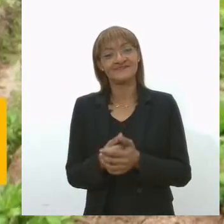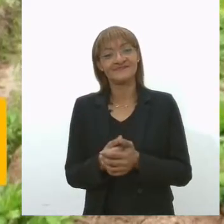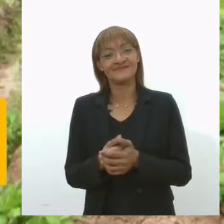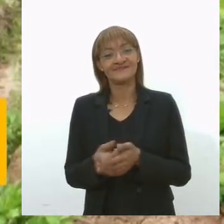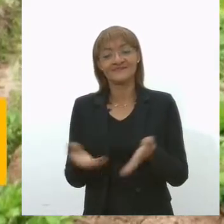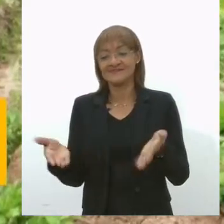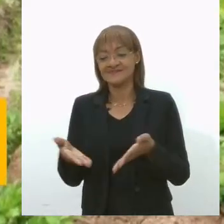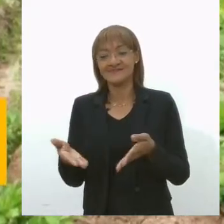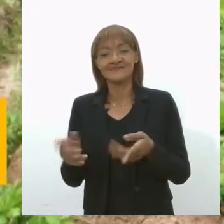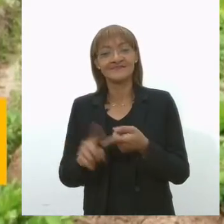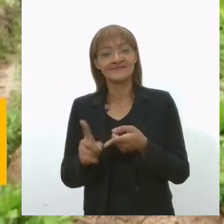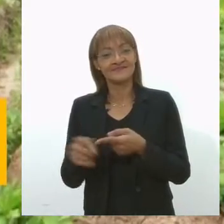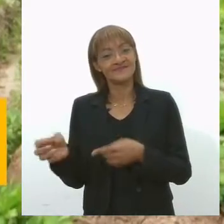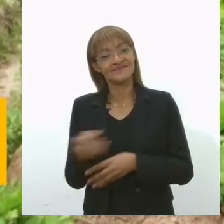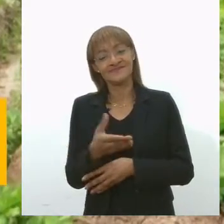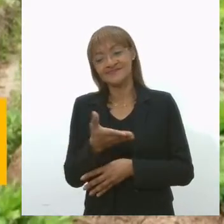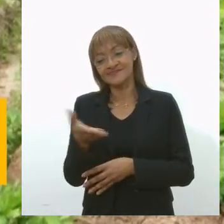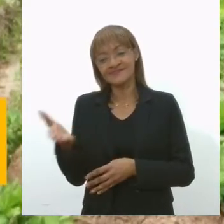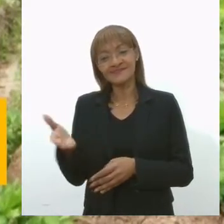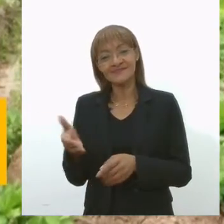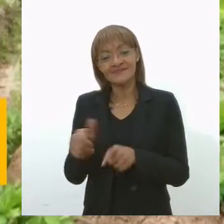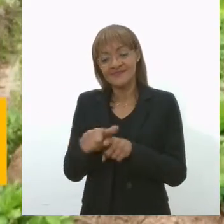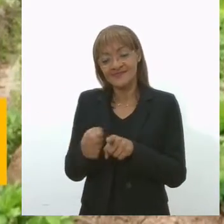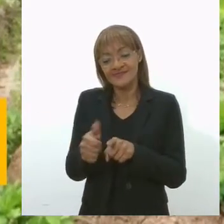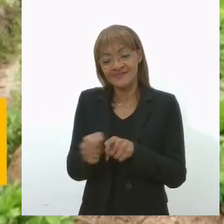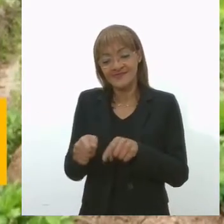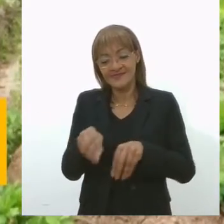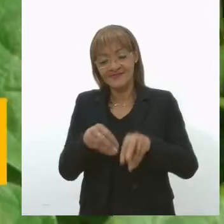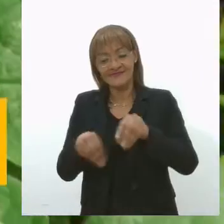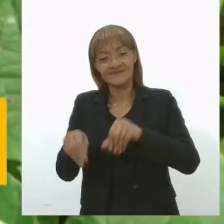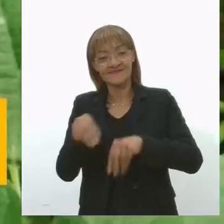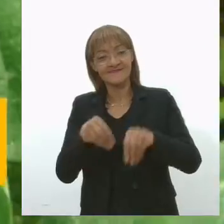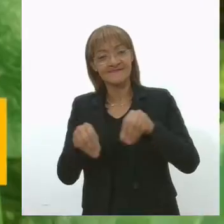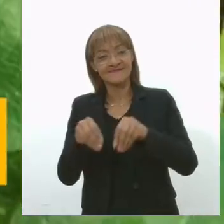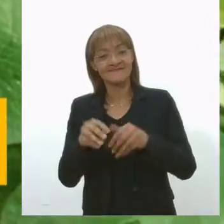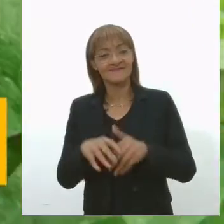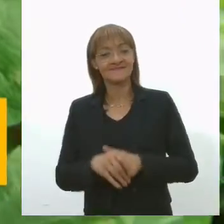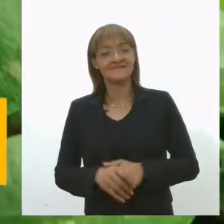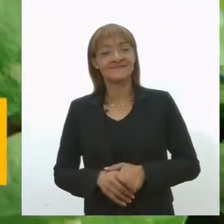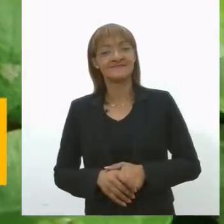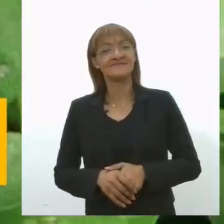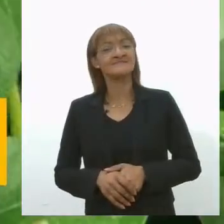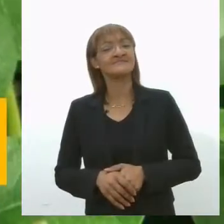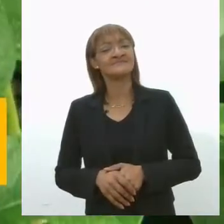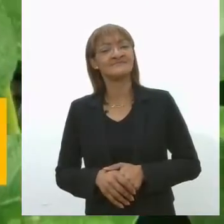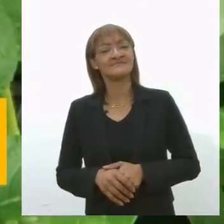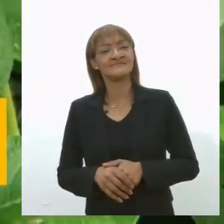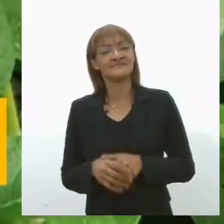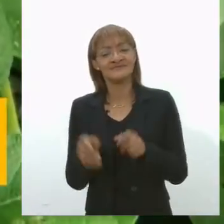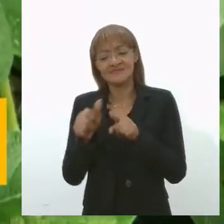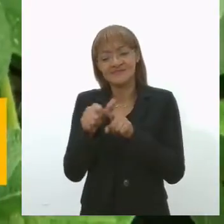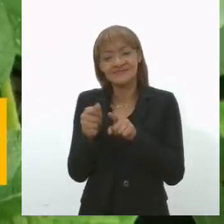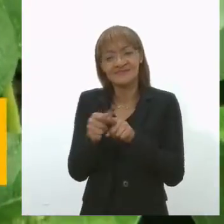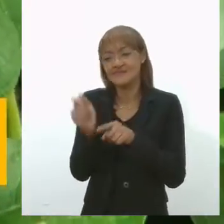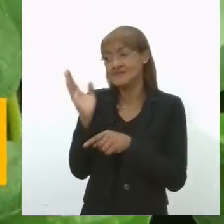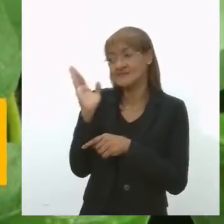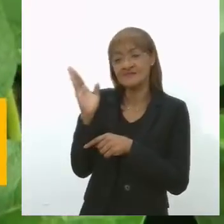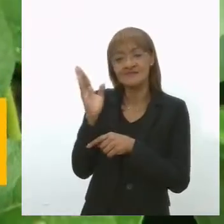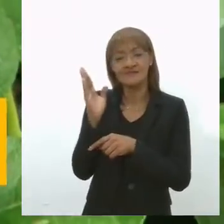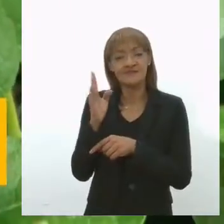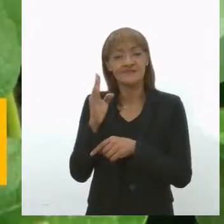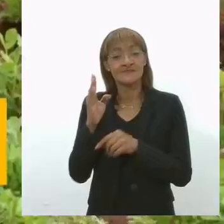já acostumei plantando amendoim. Já acompanhei a dele. O amendoim aqui tem um significado muito maior.